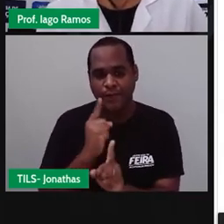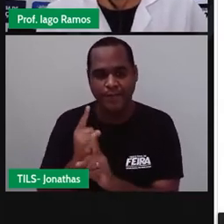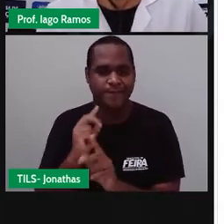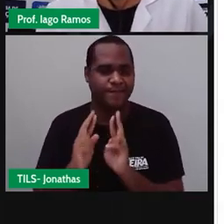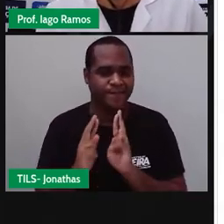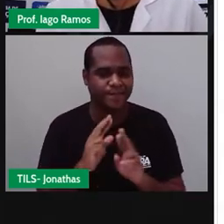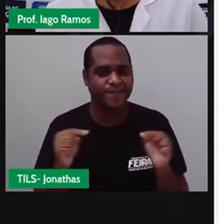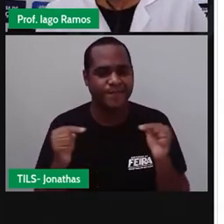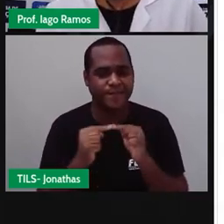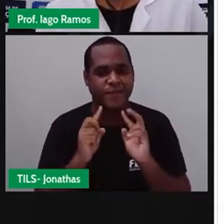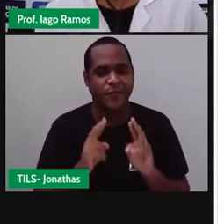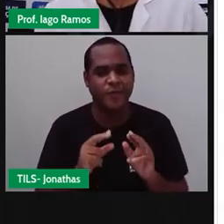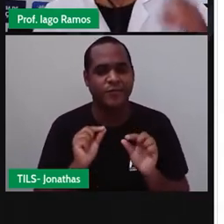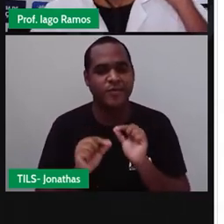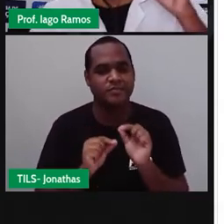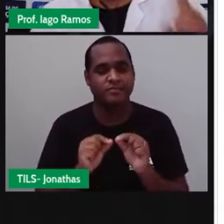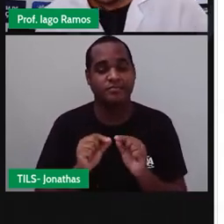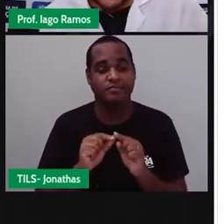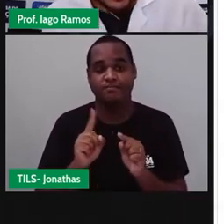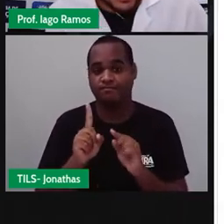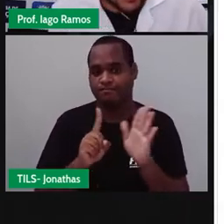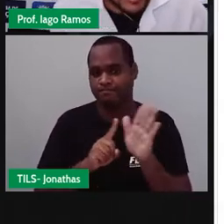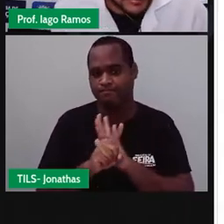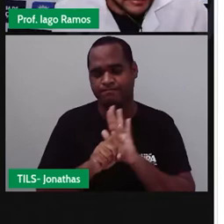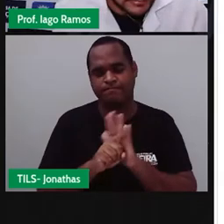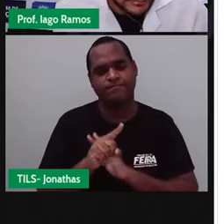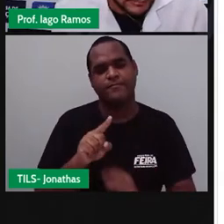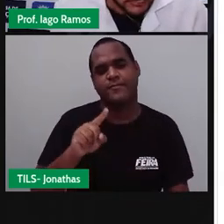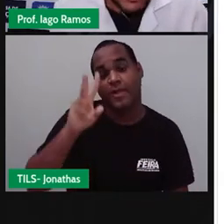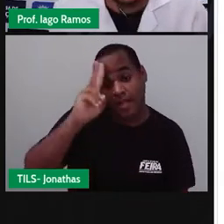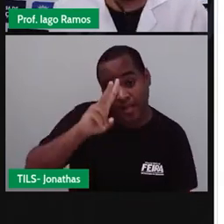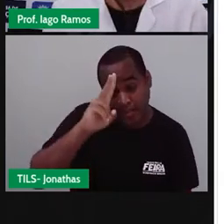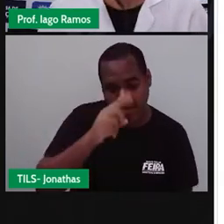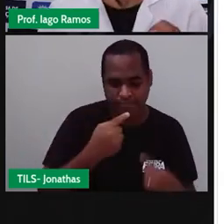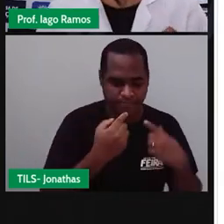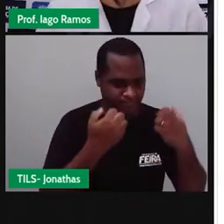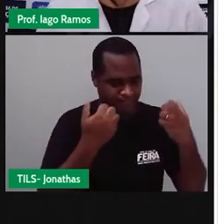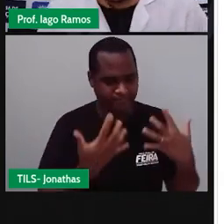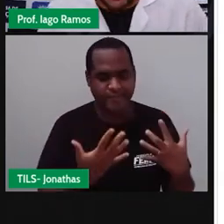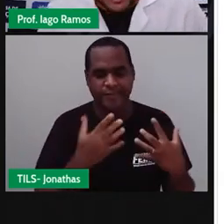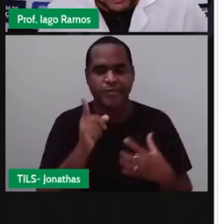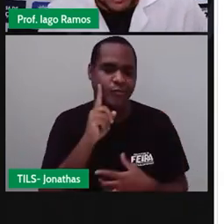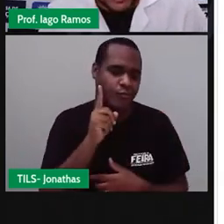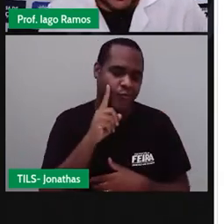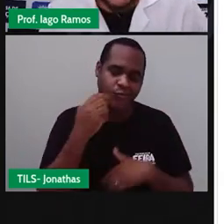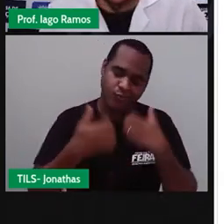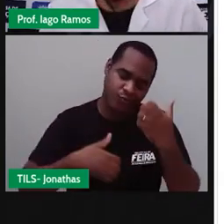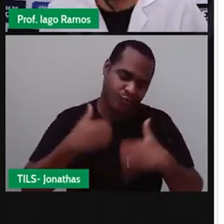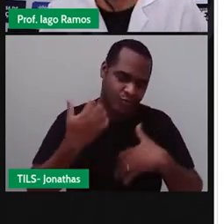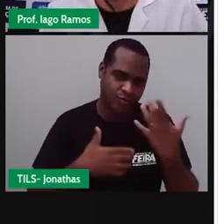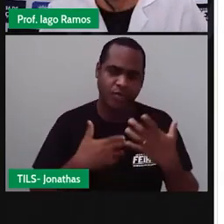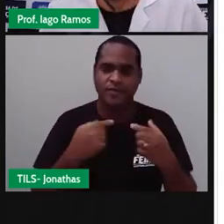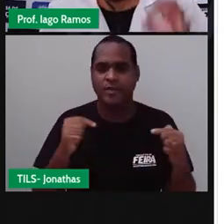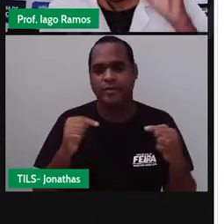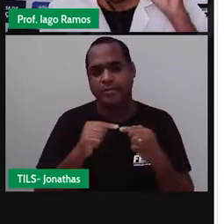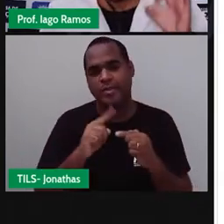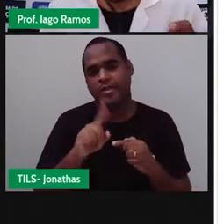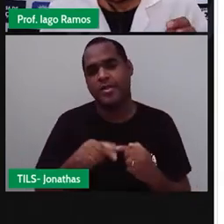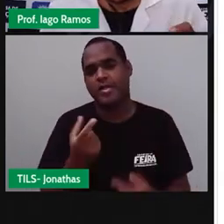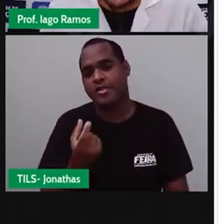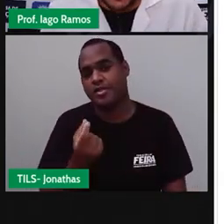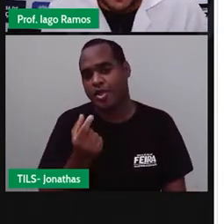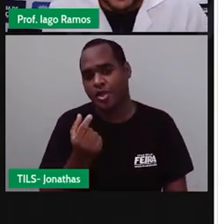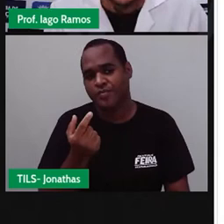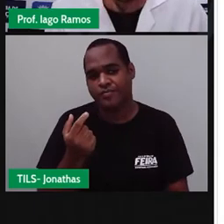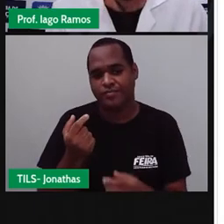pergunta. Lembre-se que eu disse o seguinte para vocês, toda vez que a gente está lidando com uma situaçãozinha que envolve dinheiro,